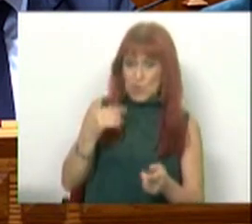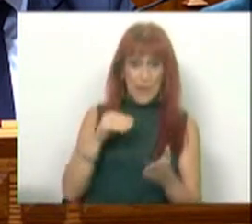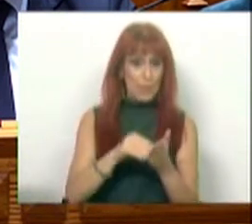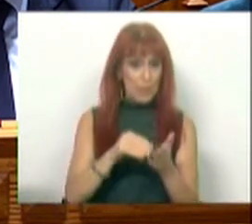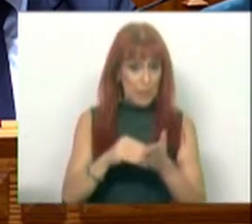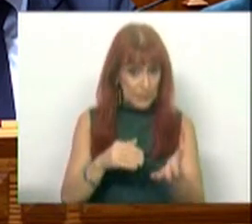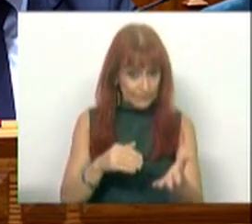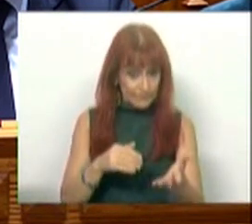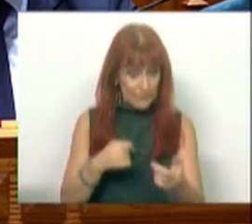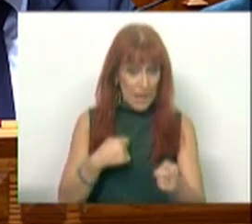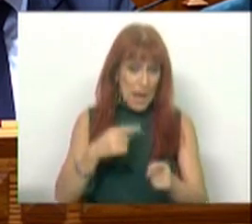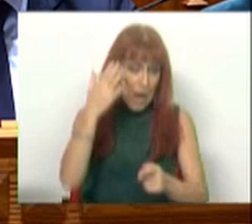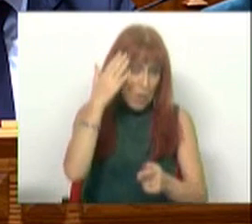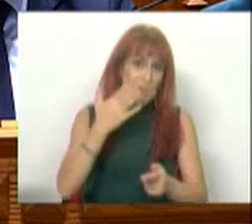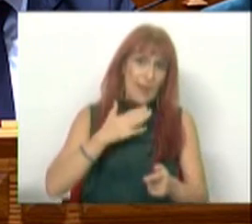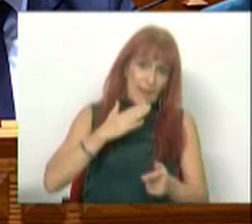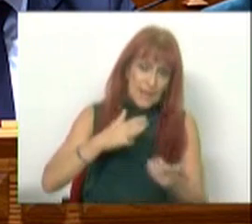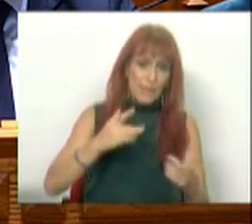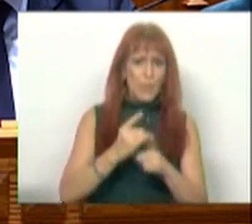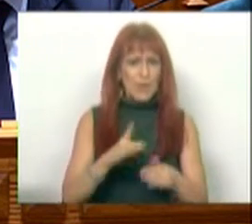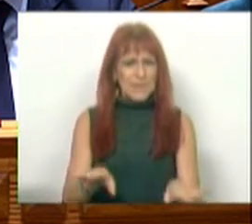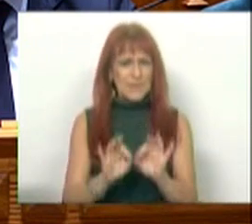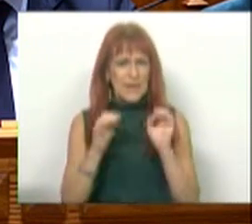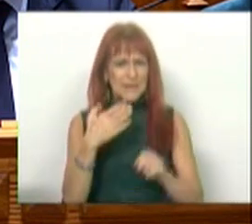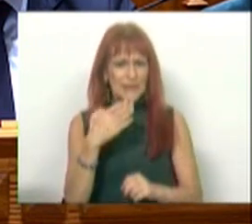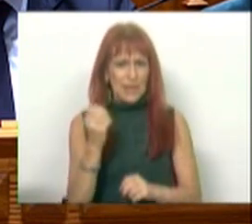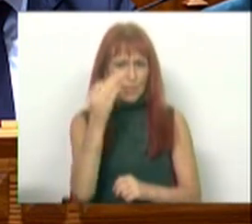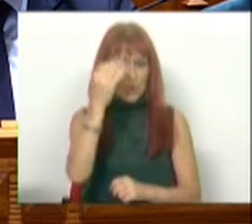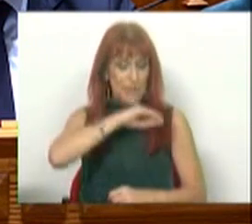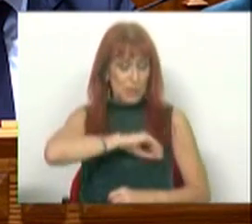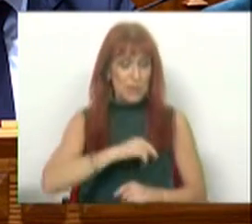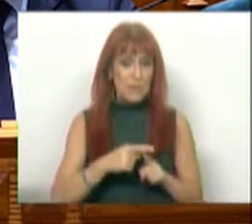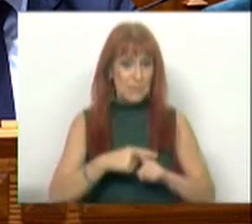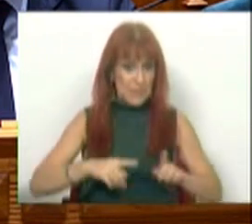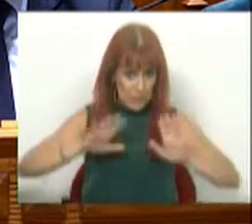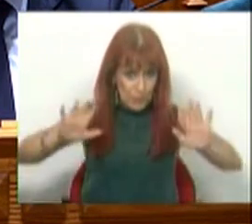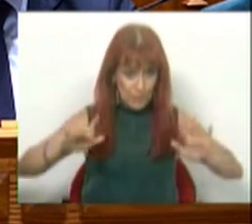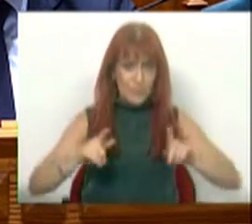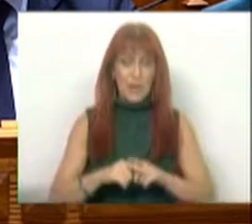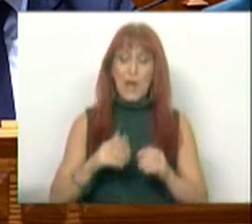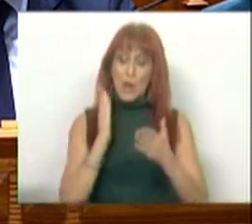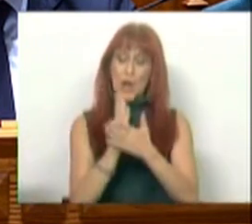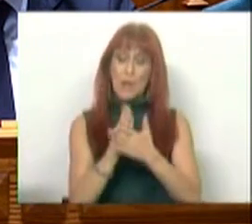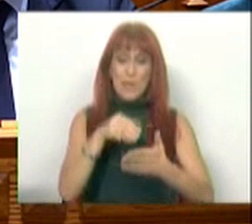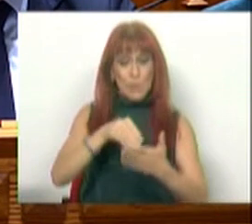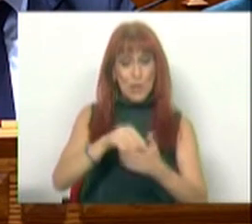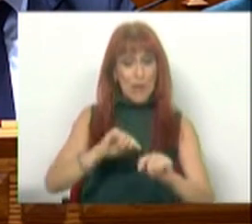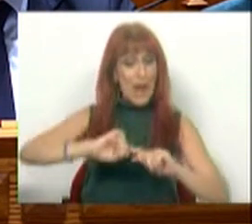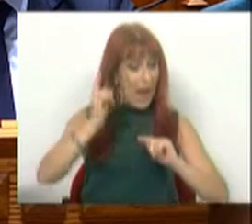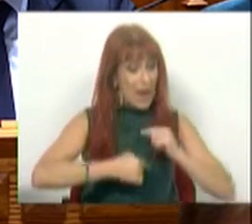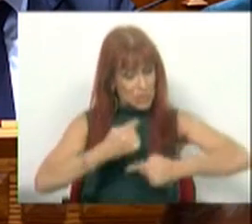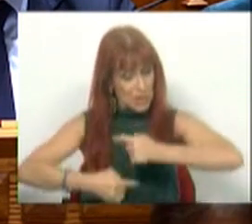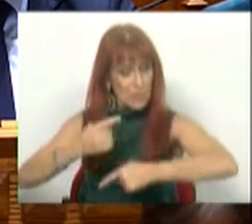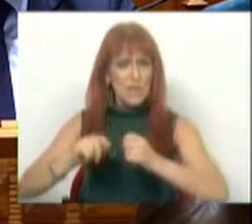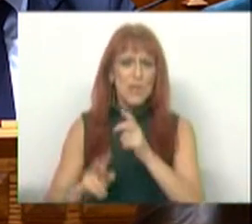pobreza é uma noção relativa, corresponde a 60% do rendimento mediano. E o limiar da pobreza nestes anos